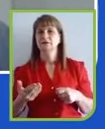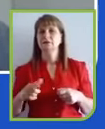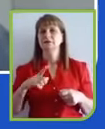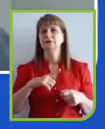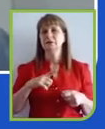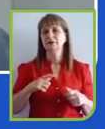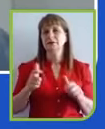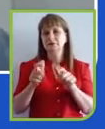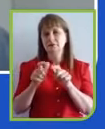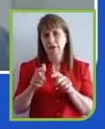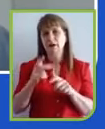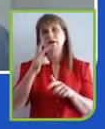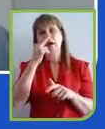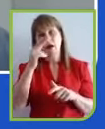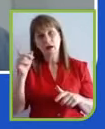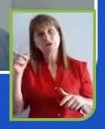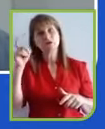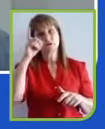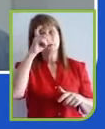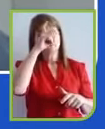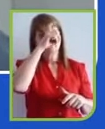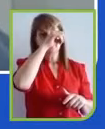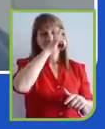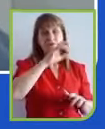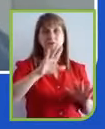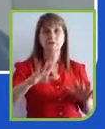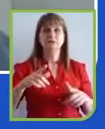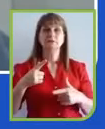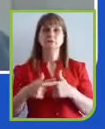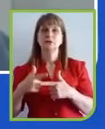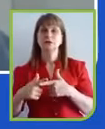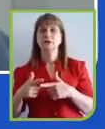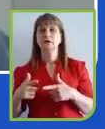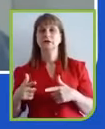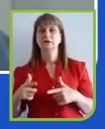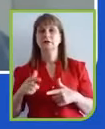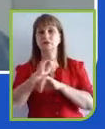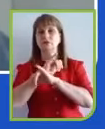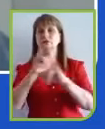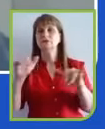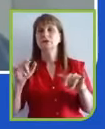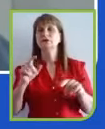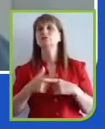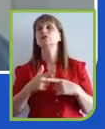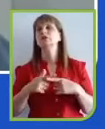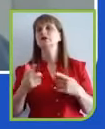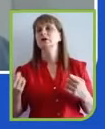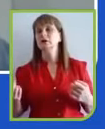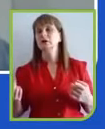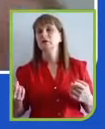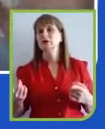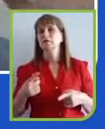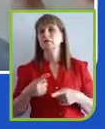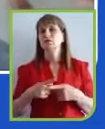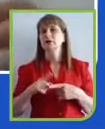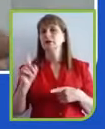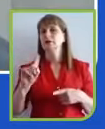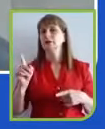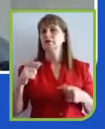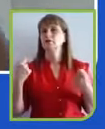difícil, mas por que eu estou dizendo isso? Porque eu creio que não precisa de grandes